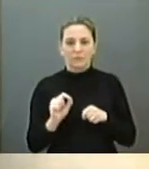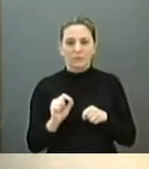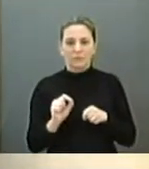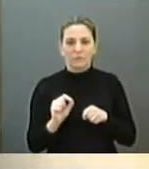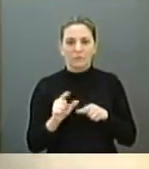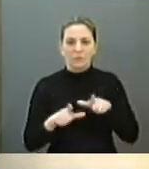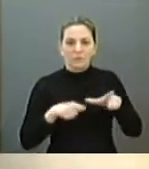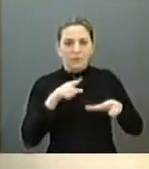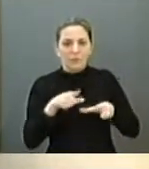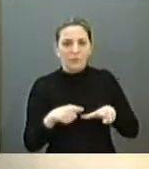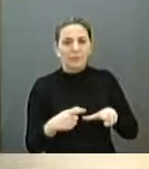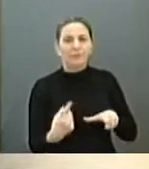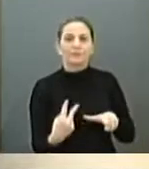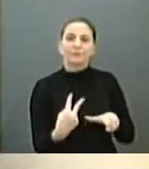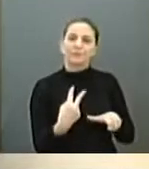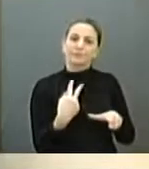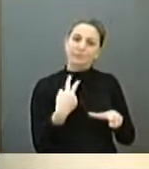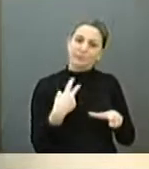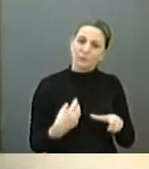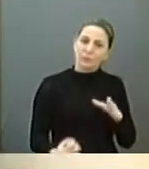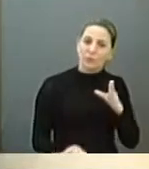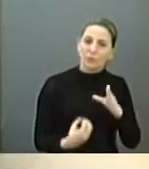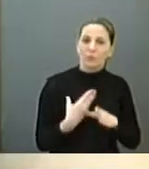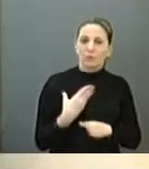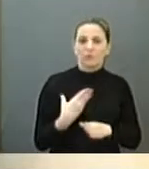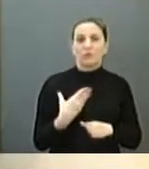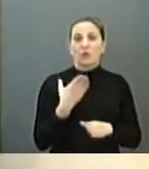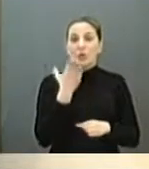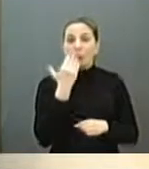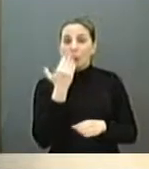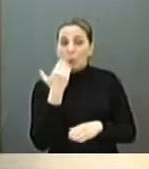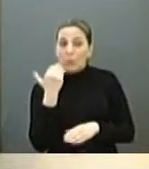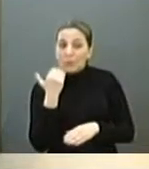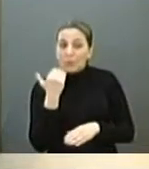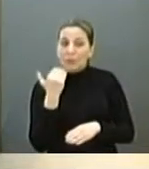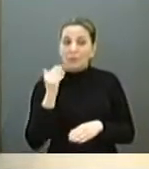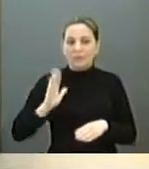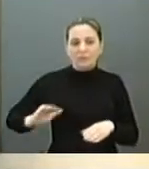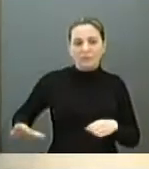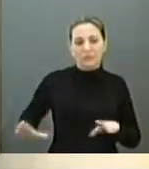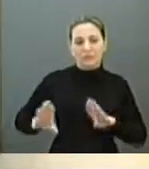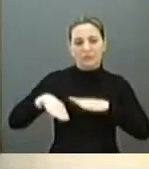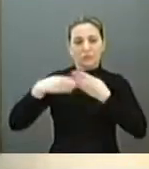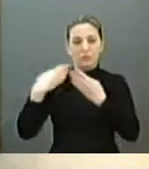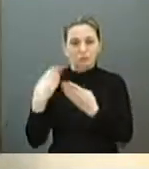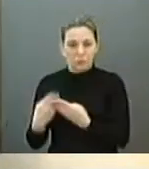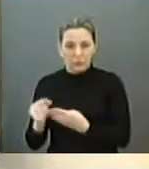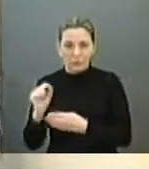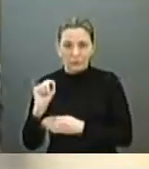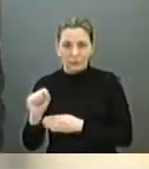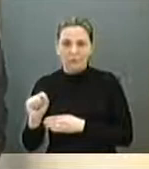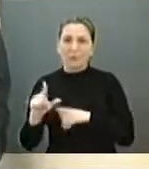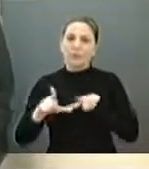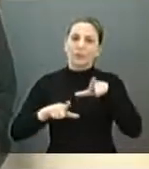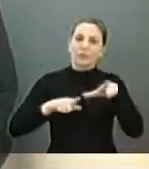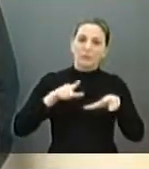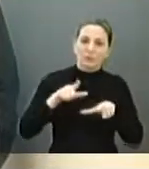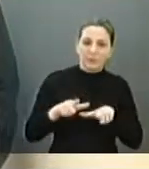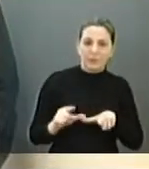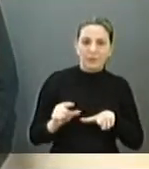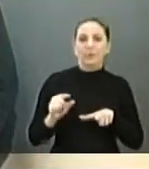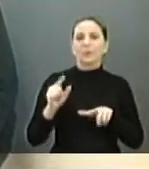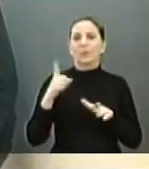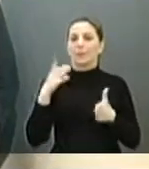não se dê no fornecimento de merenda. Espero que esses serviços não se dê